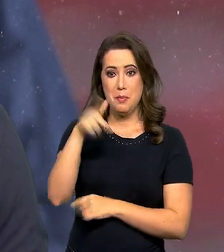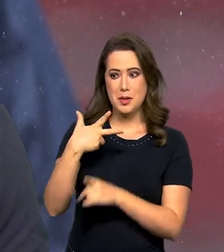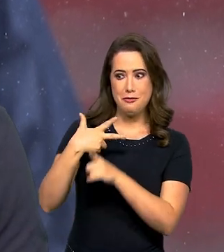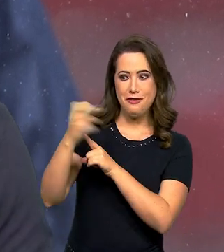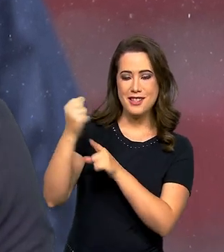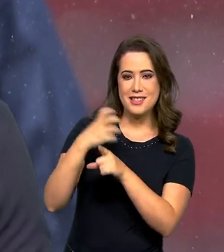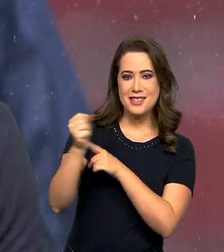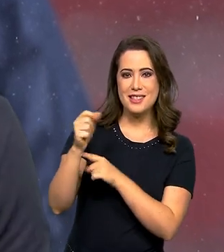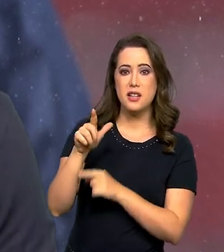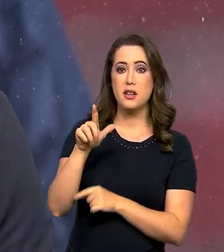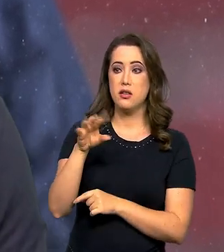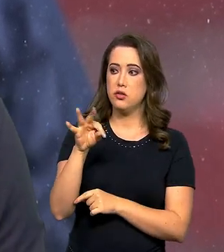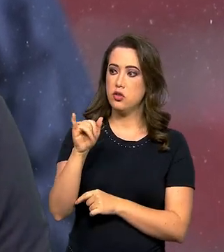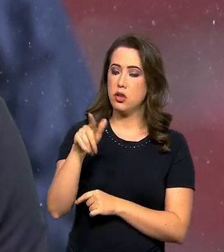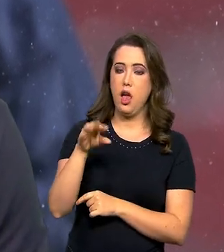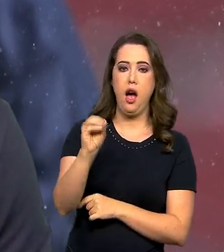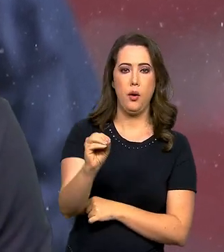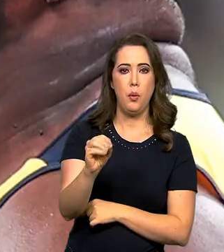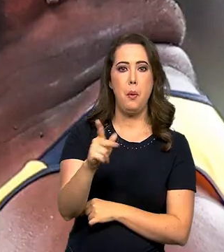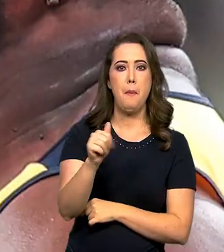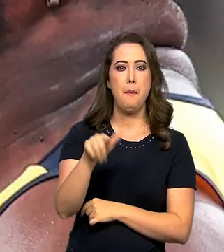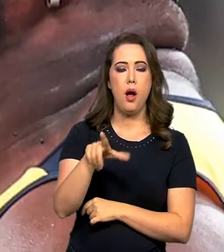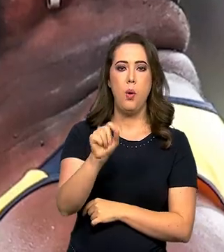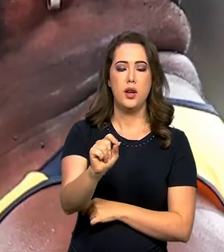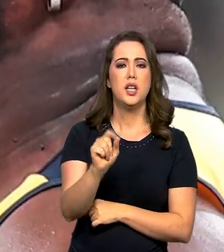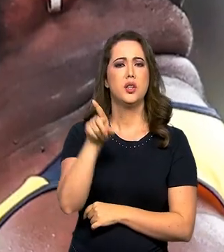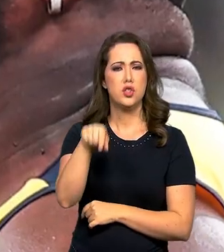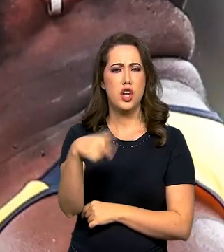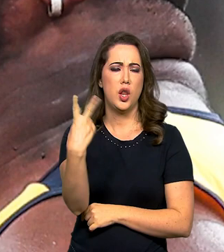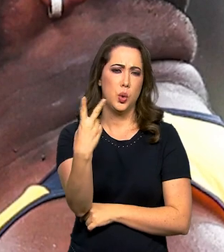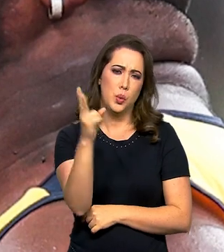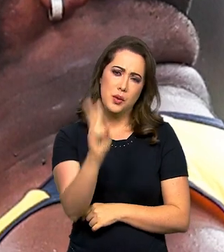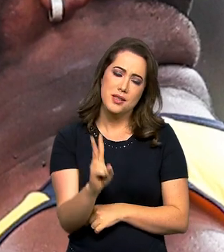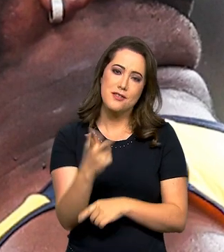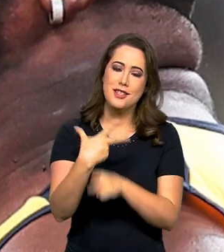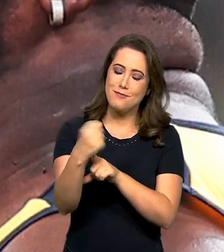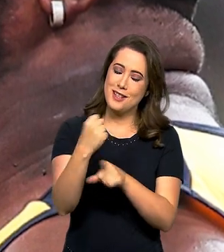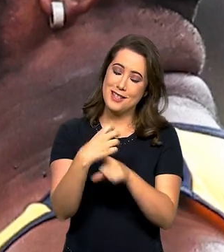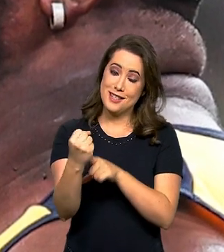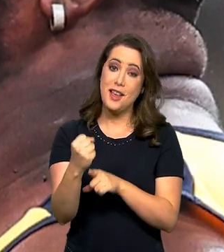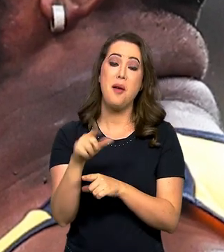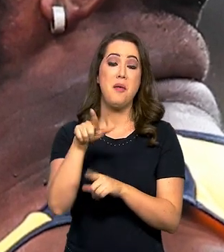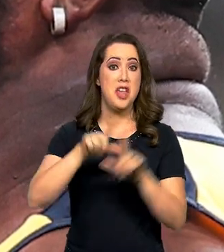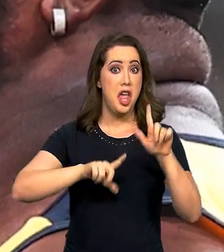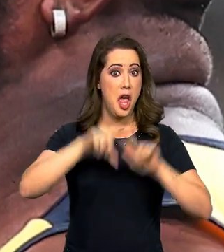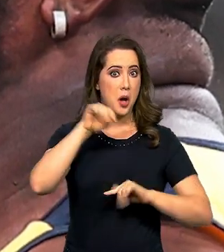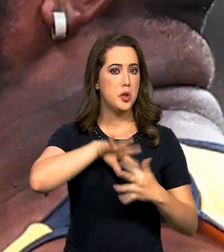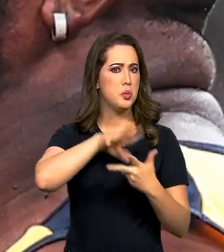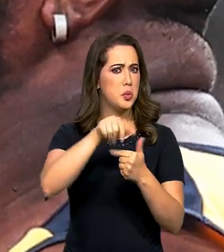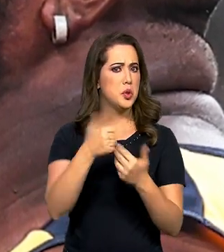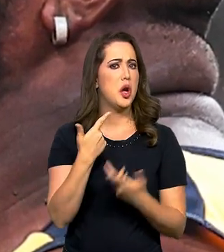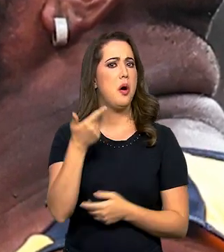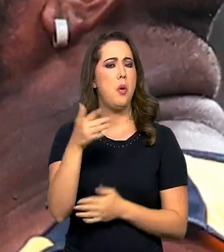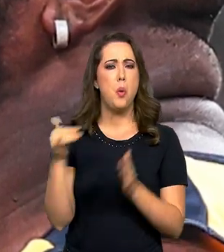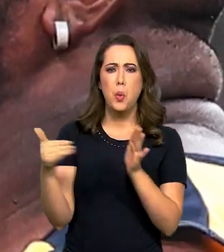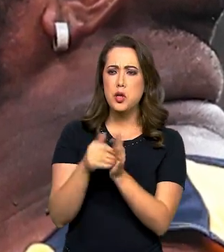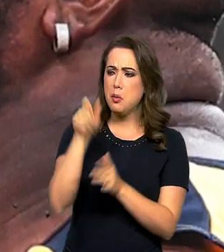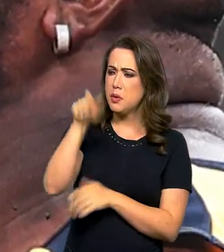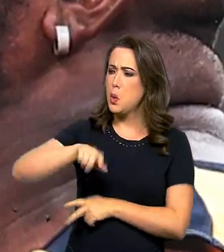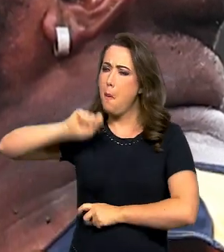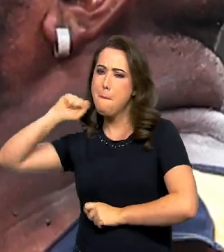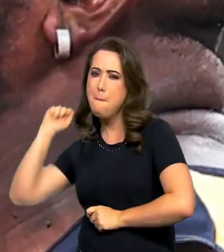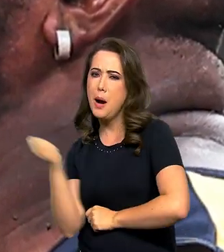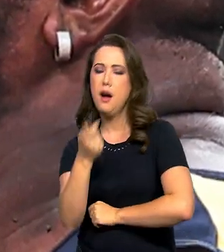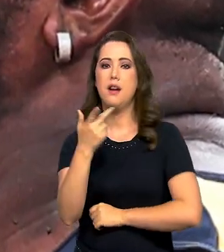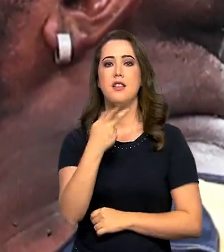para o campeão Thiago Paulino. O Thiago, que já é bicampeão e recordista mundial, foi último a fazer o